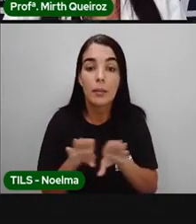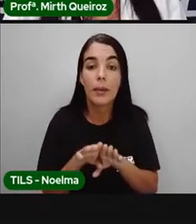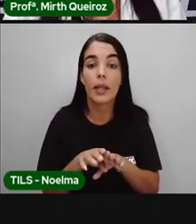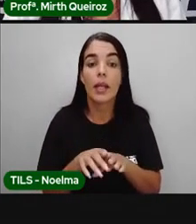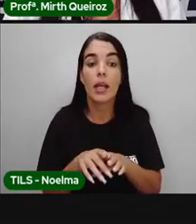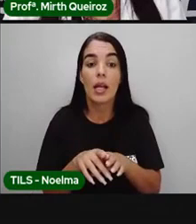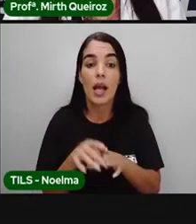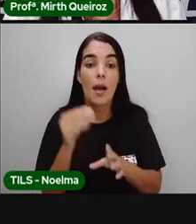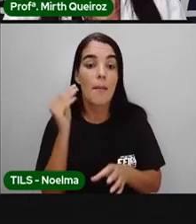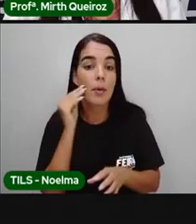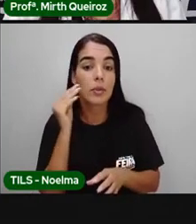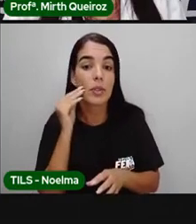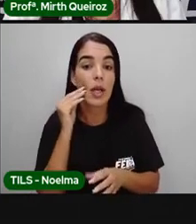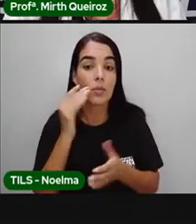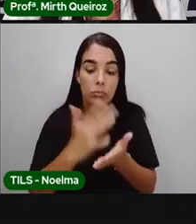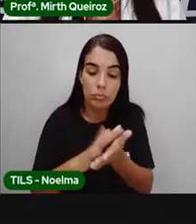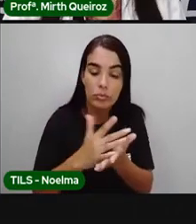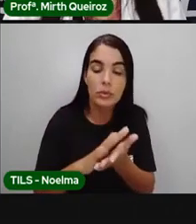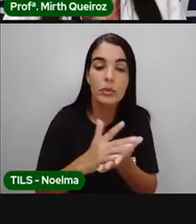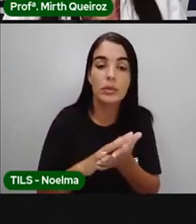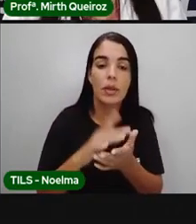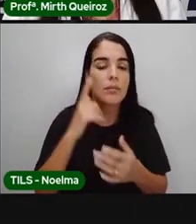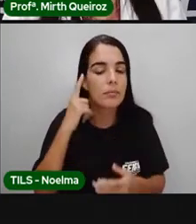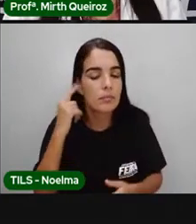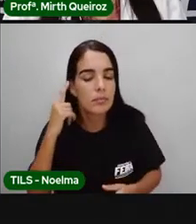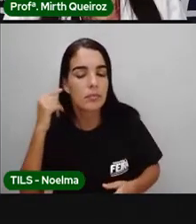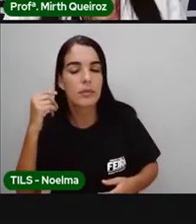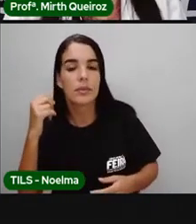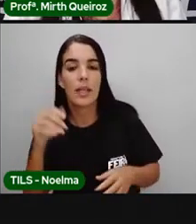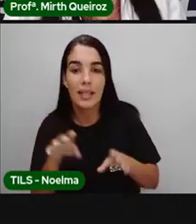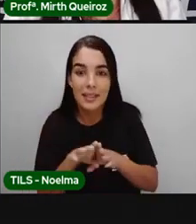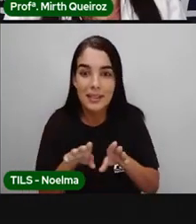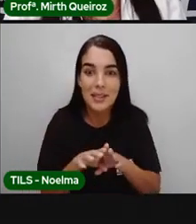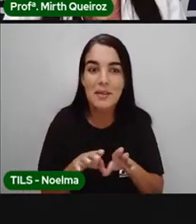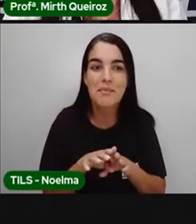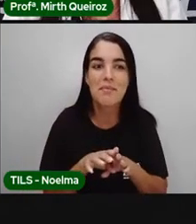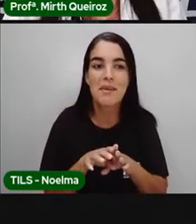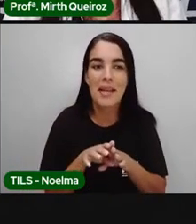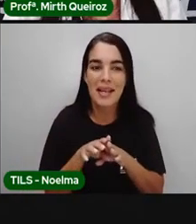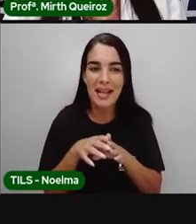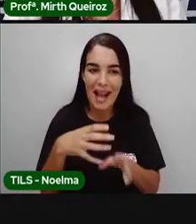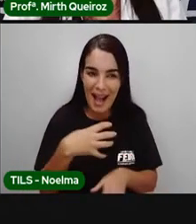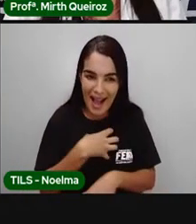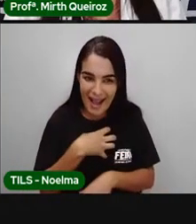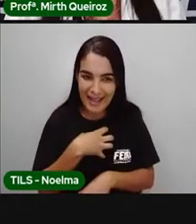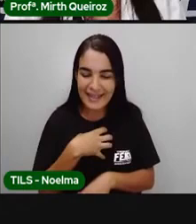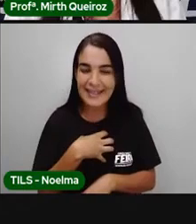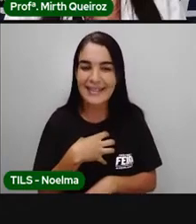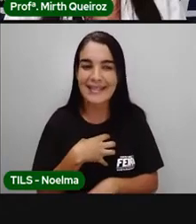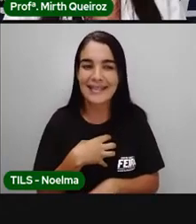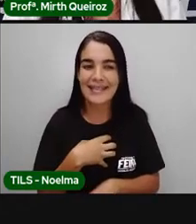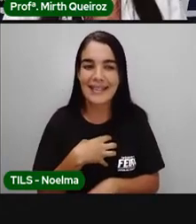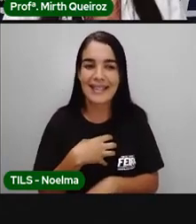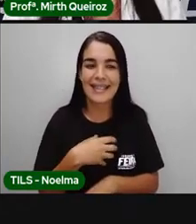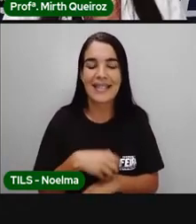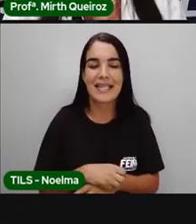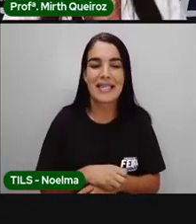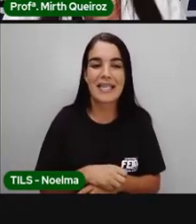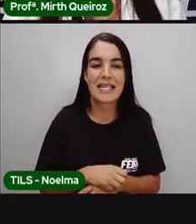estilos mais contemporâneos, como o samba reggae e o axé baiano, né? Que é muito, muito famoso.